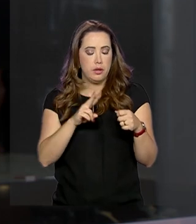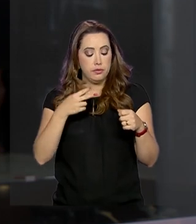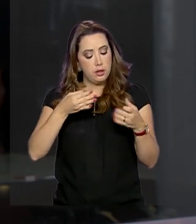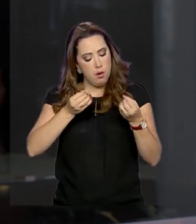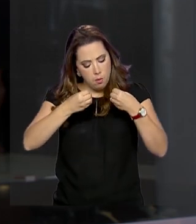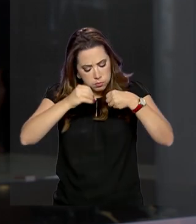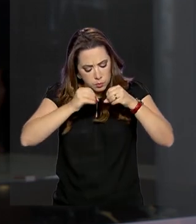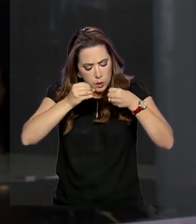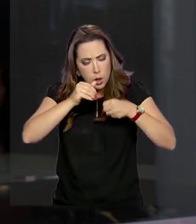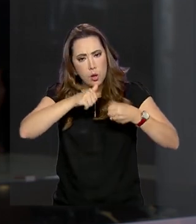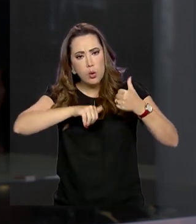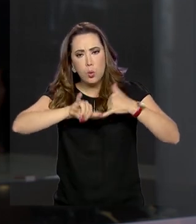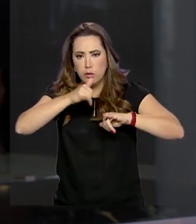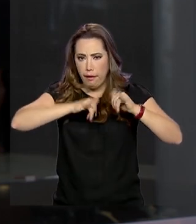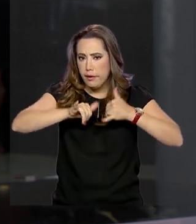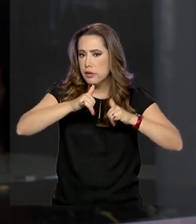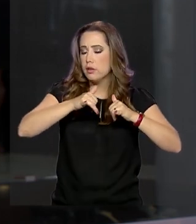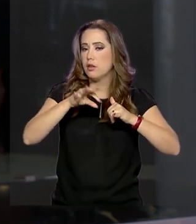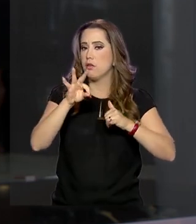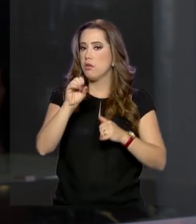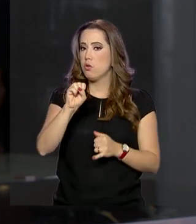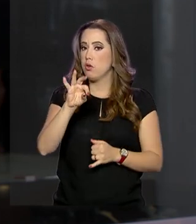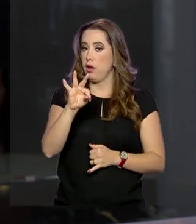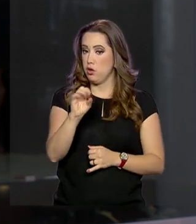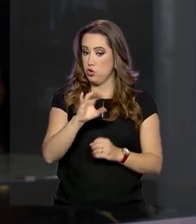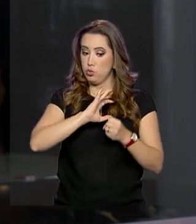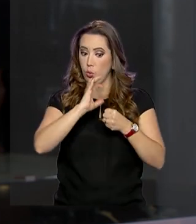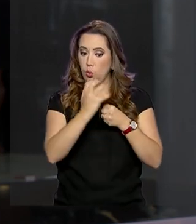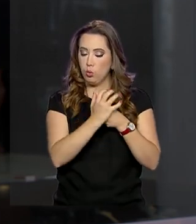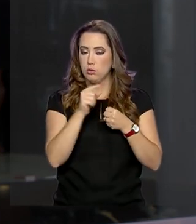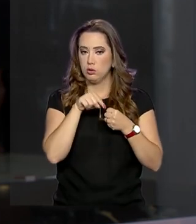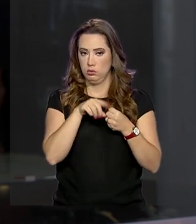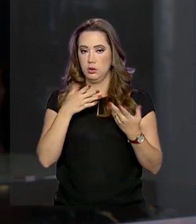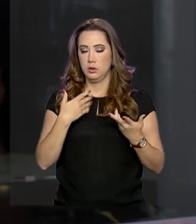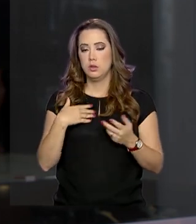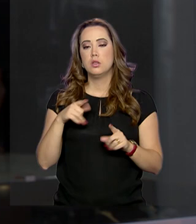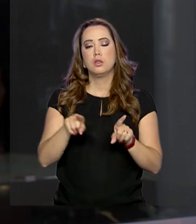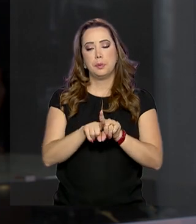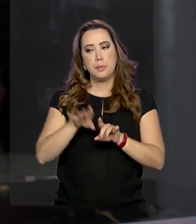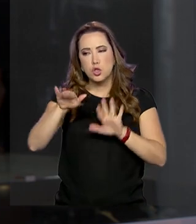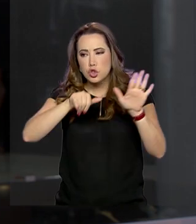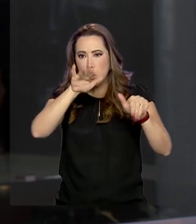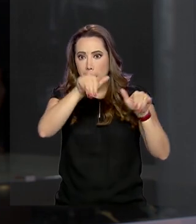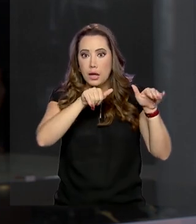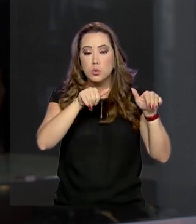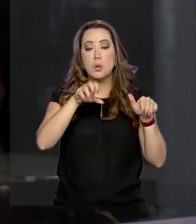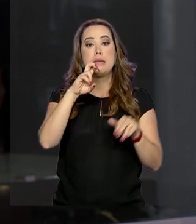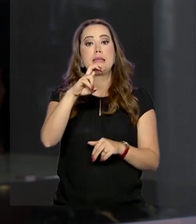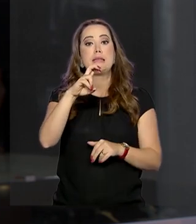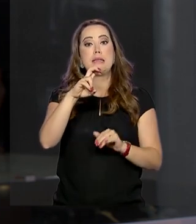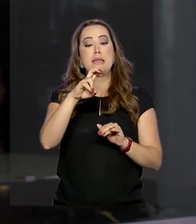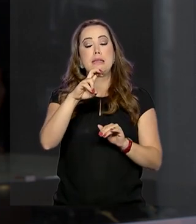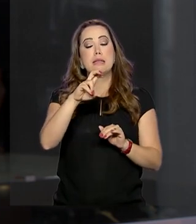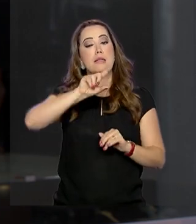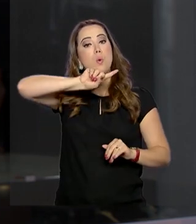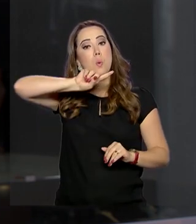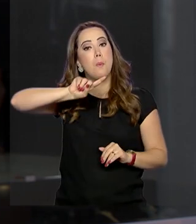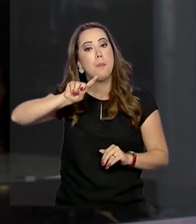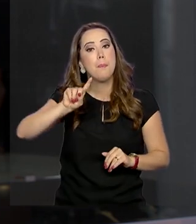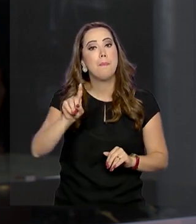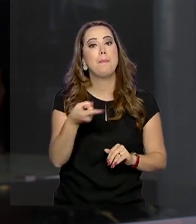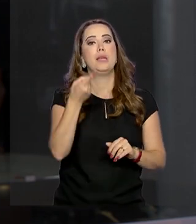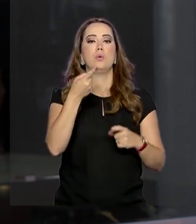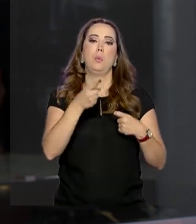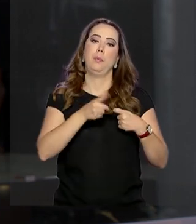equipamentos para acelerar o resultado dos exames. Também serão chamados mais de 5 mil médicos para reforçar o atendimento nas